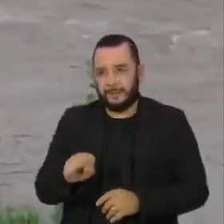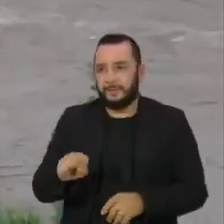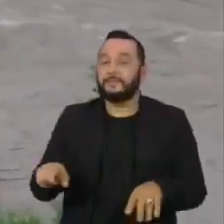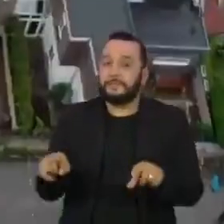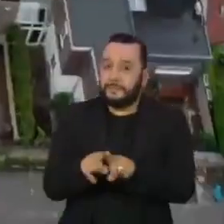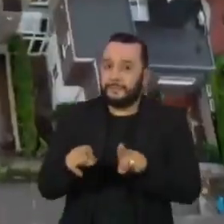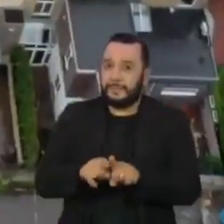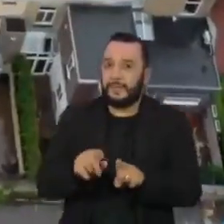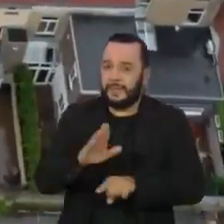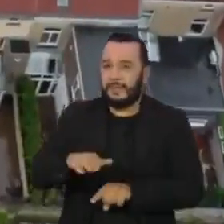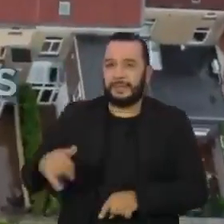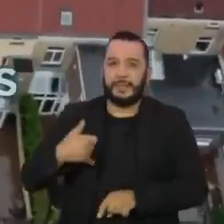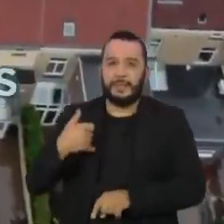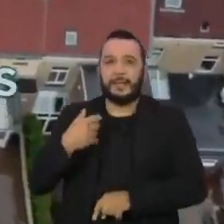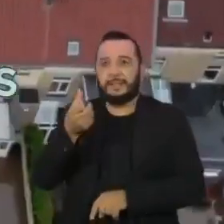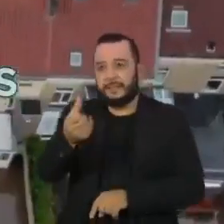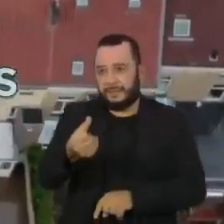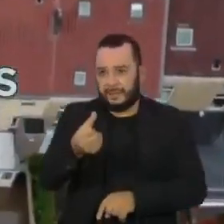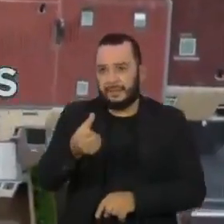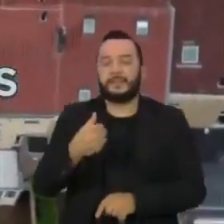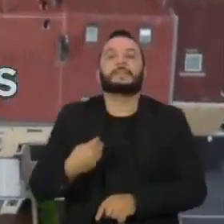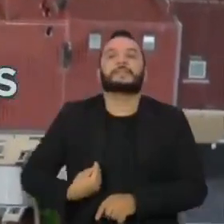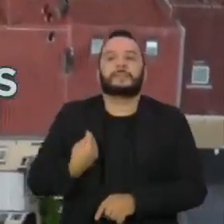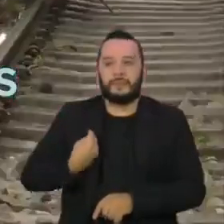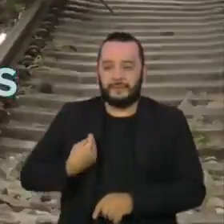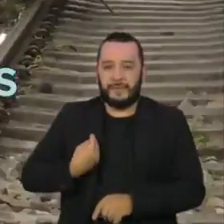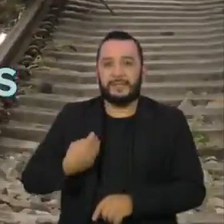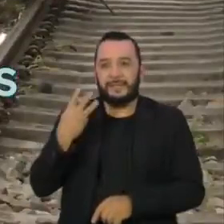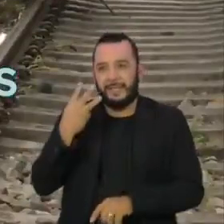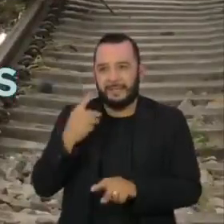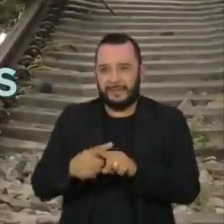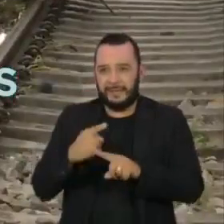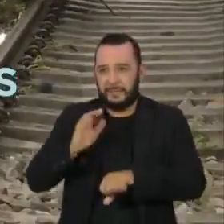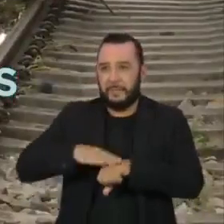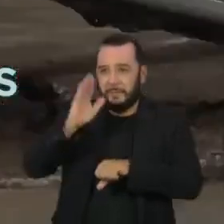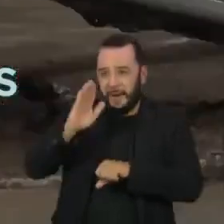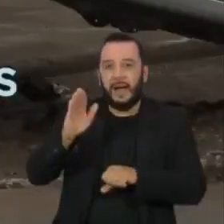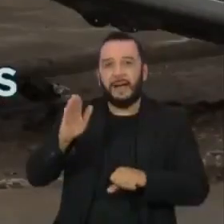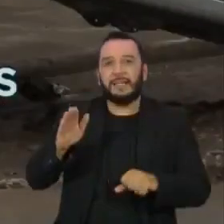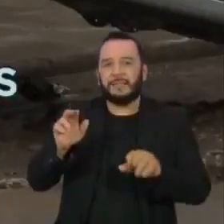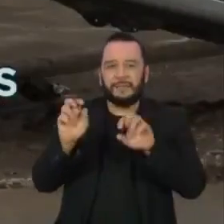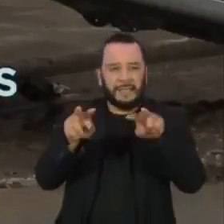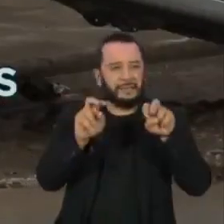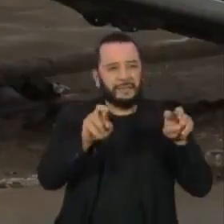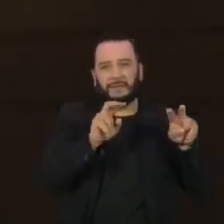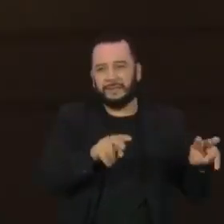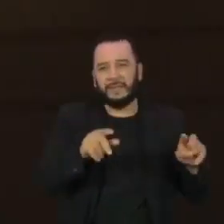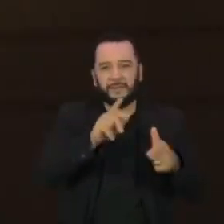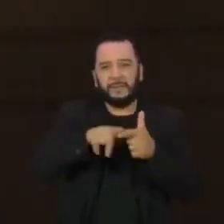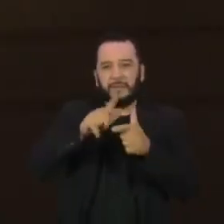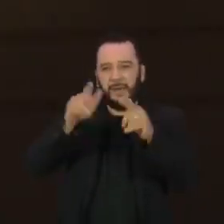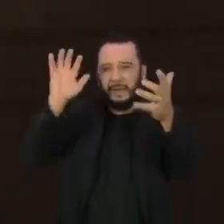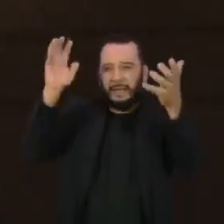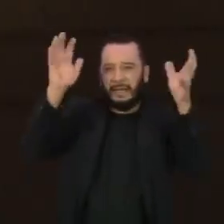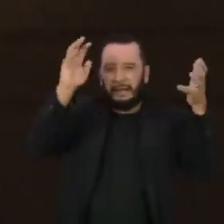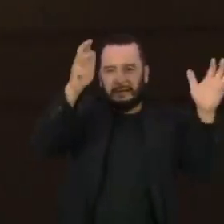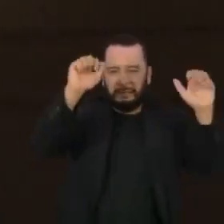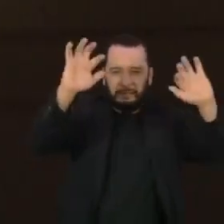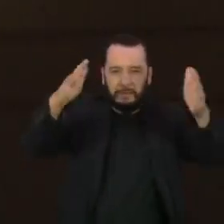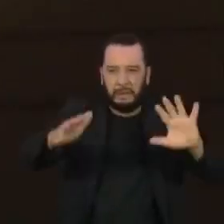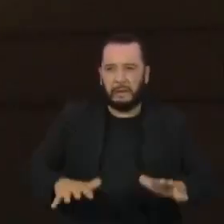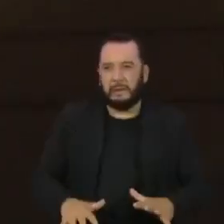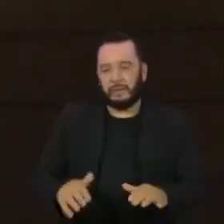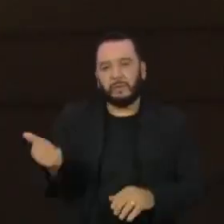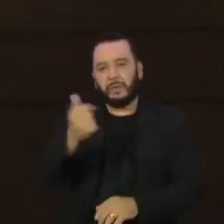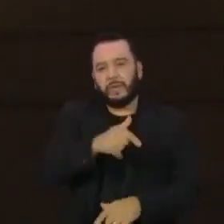hoje tem seis anos vai viver três vezes mais desastres climáticos do que seus avós. Essa conta tem a ver